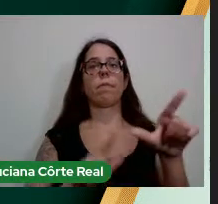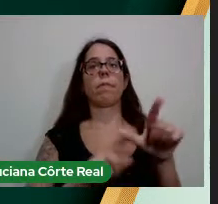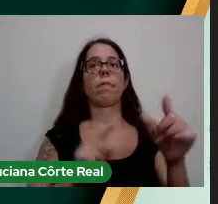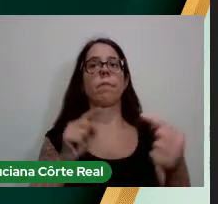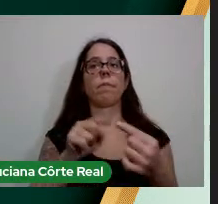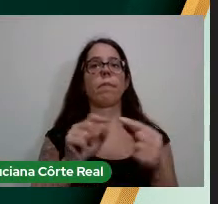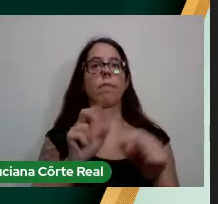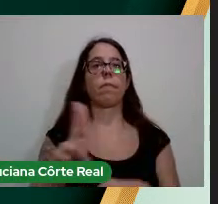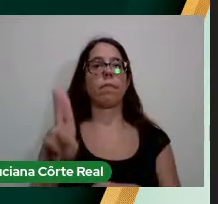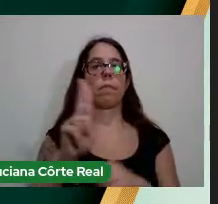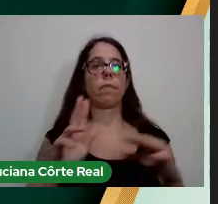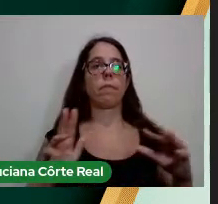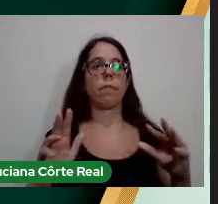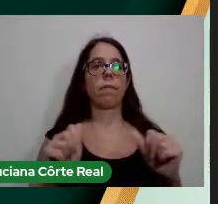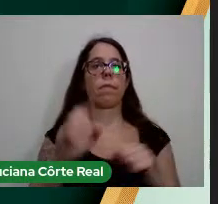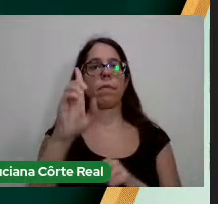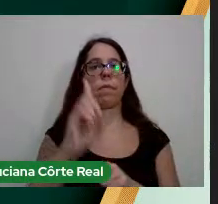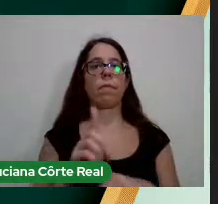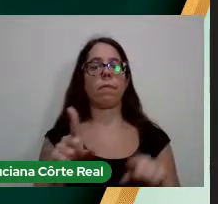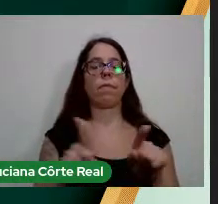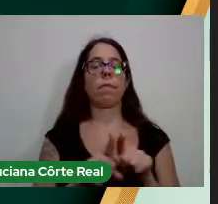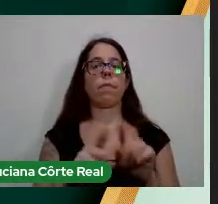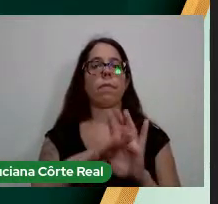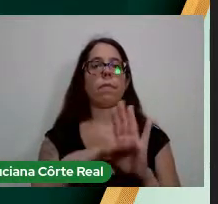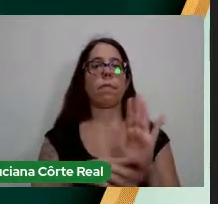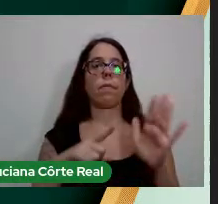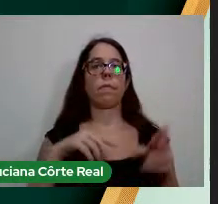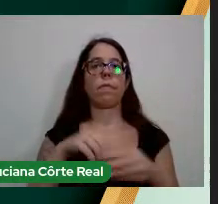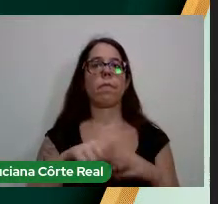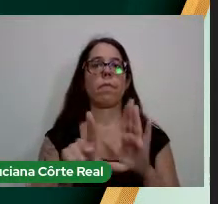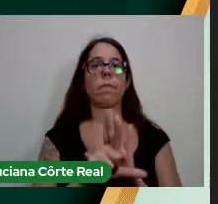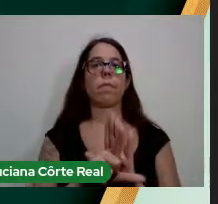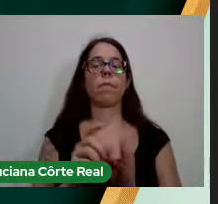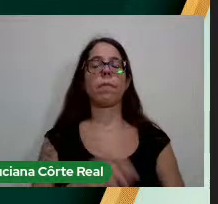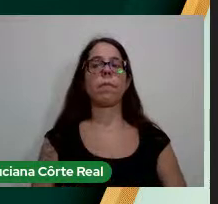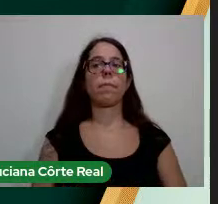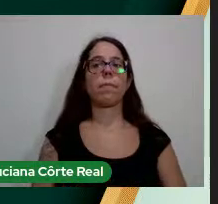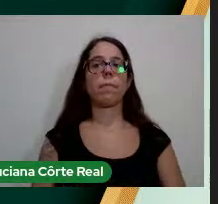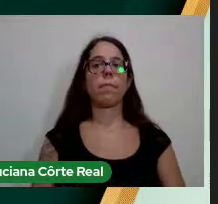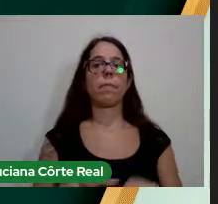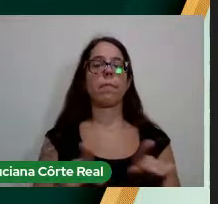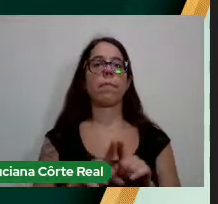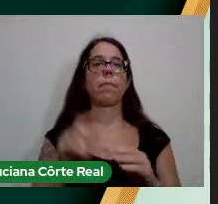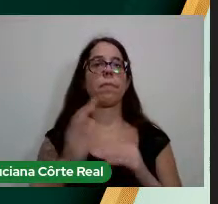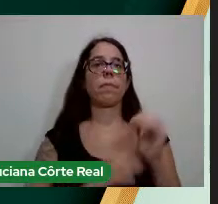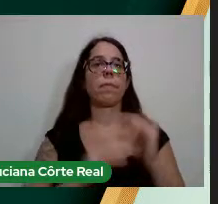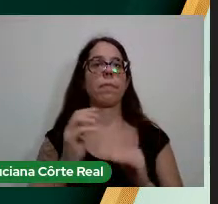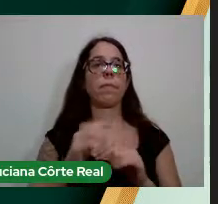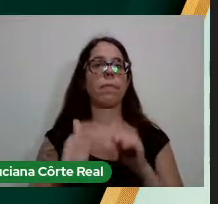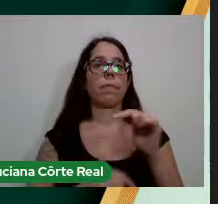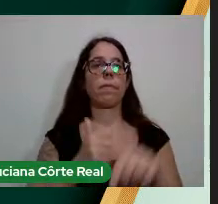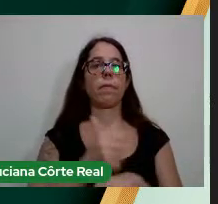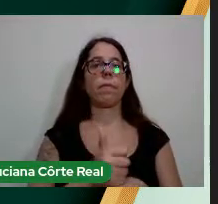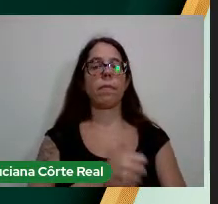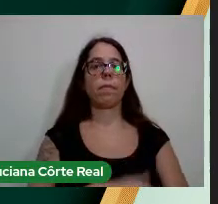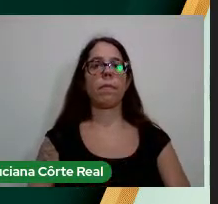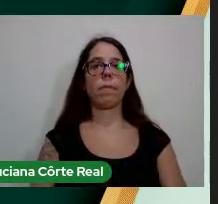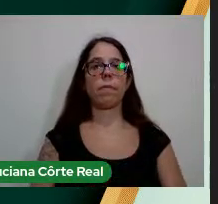Desufruir de todos os direitos E prerrogativas previstos em lei E para o exercício de sua profissão